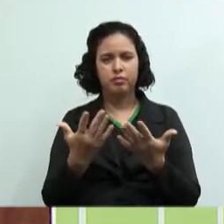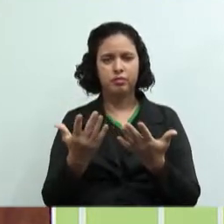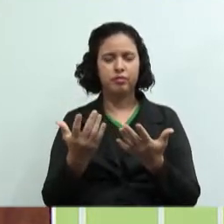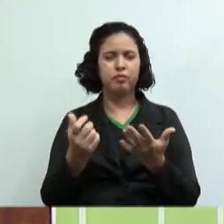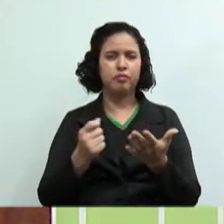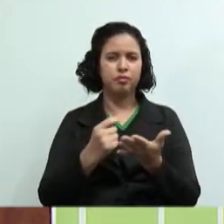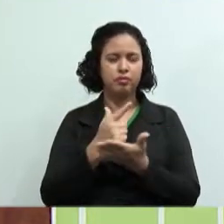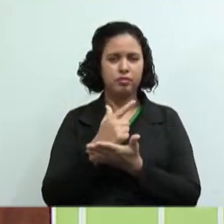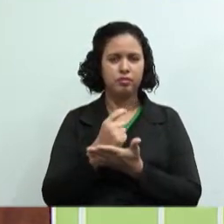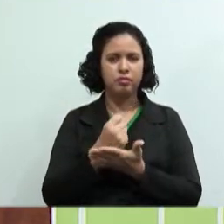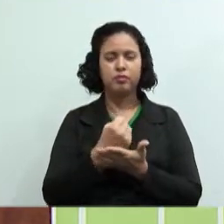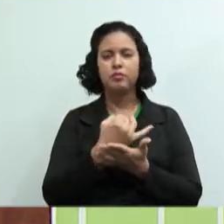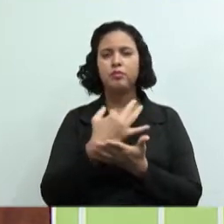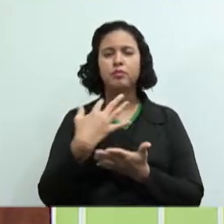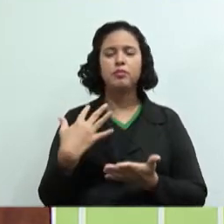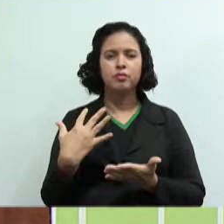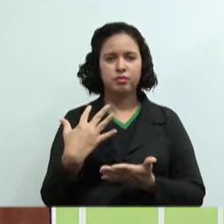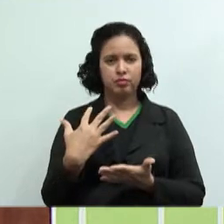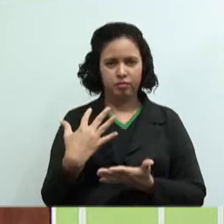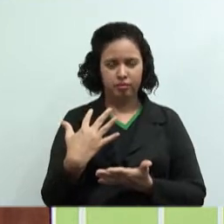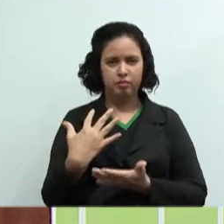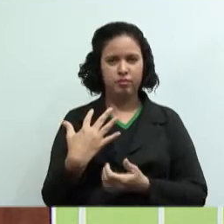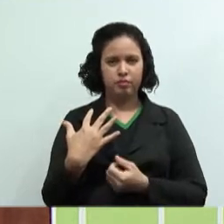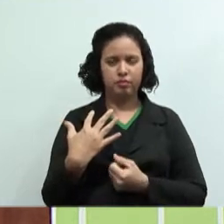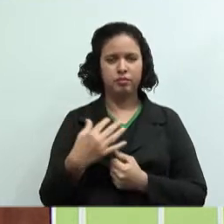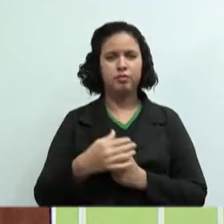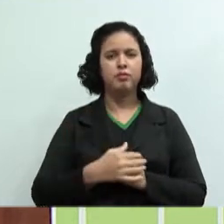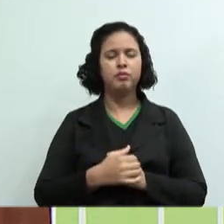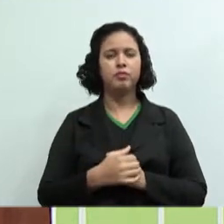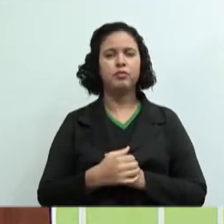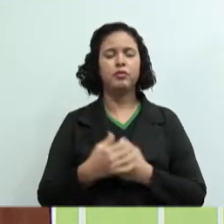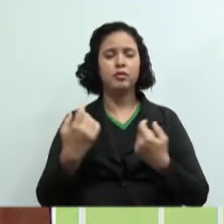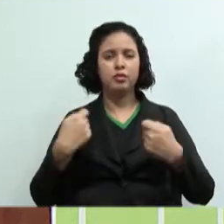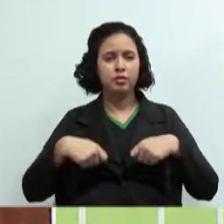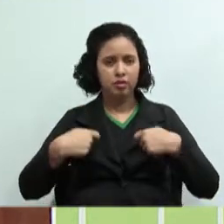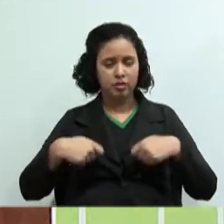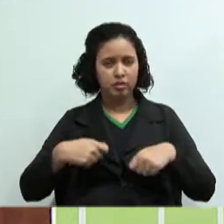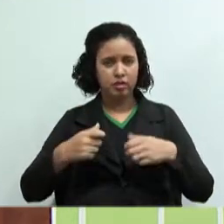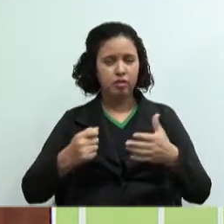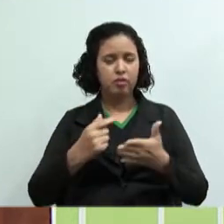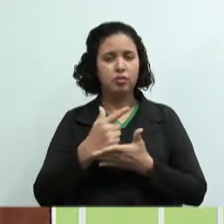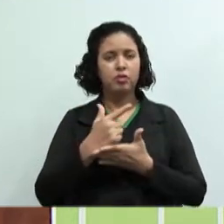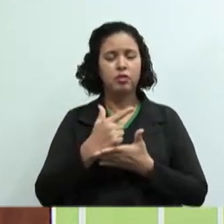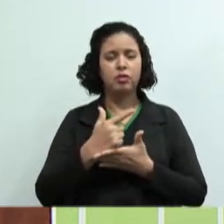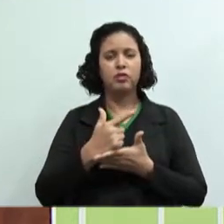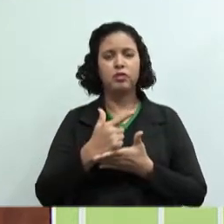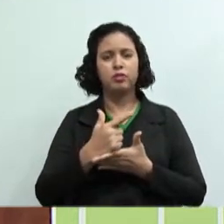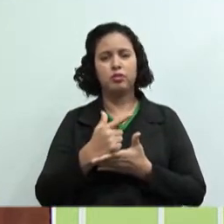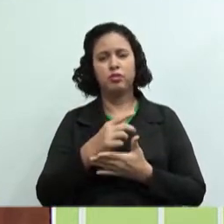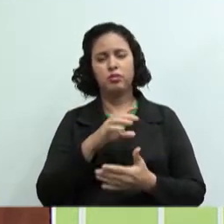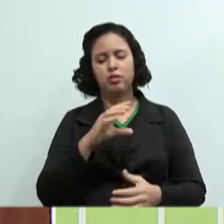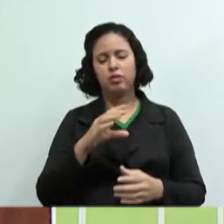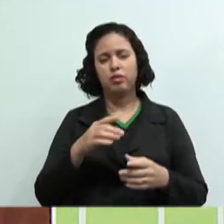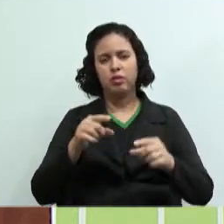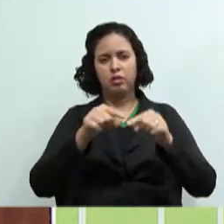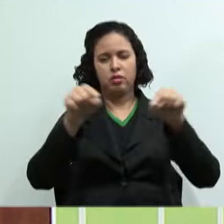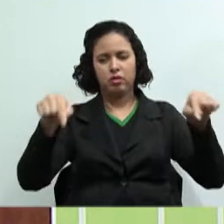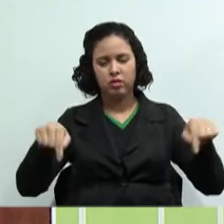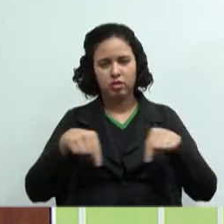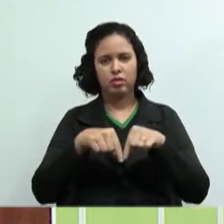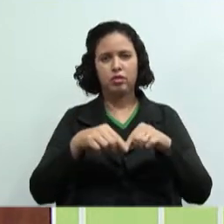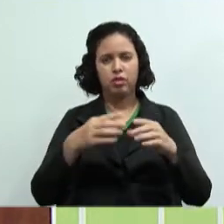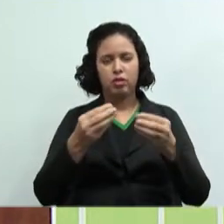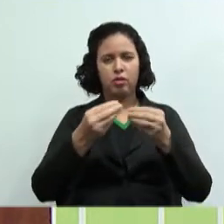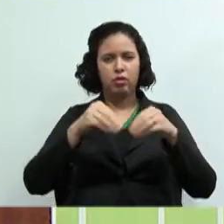quanto de leite condensado? Eu vou precisar comprar quantas cartelas de ovos? Ou eu vou